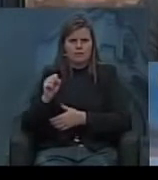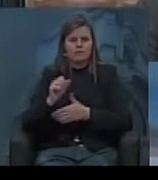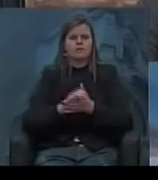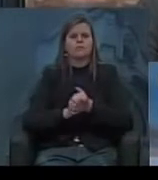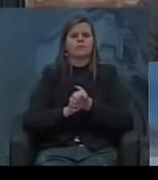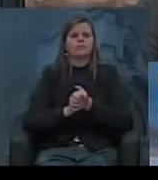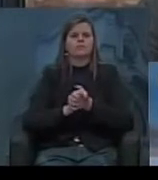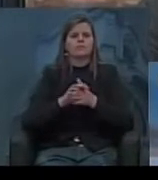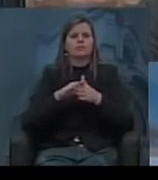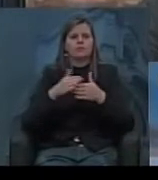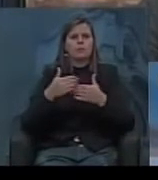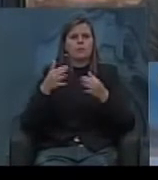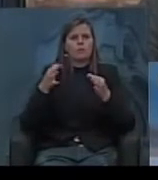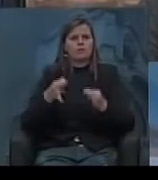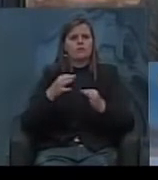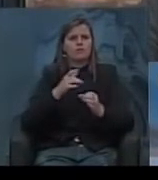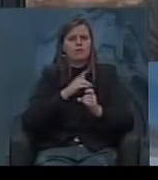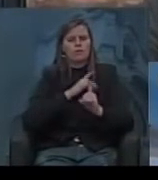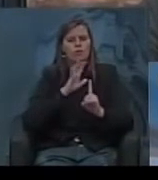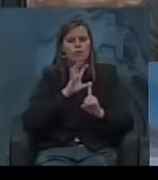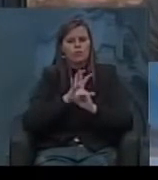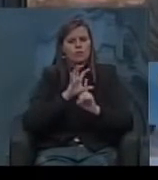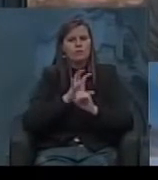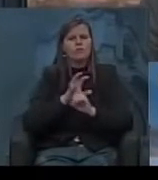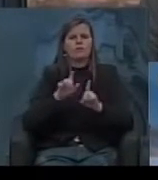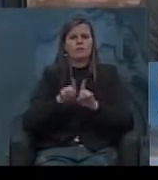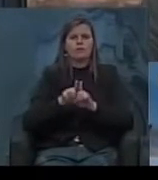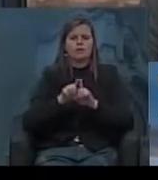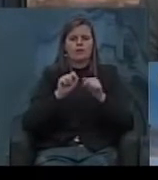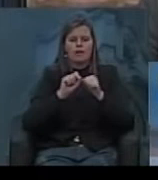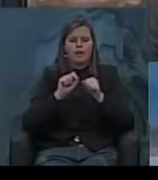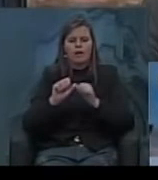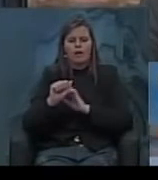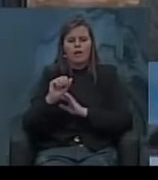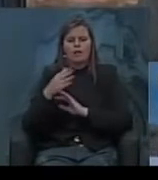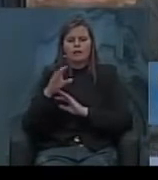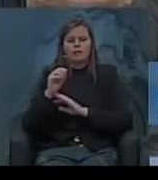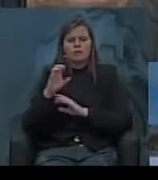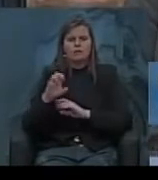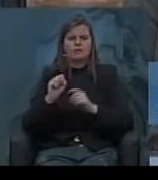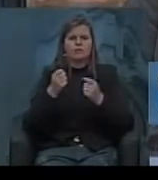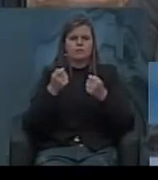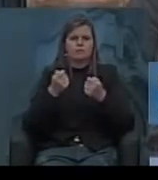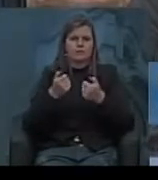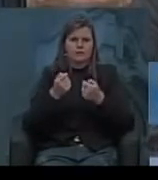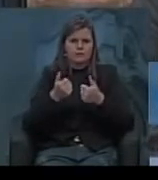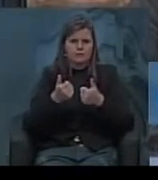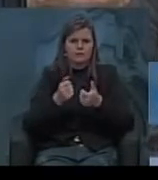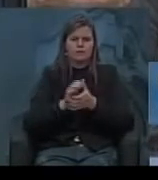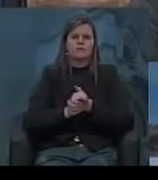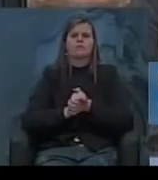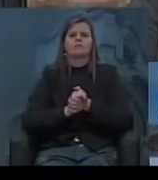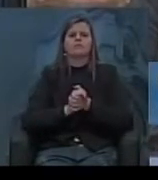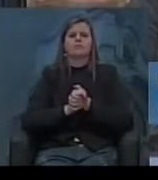com certeza há influência do pensamento de Keynes mas também há ações parecidas com Keynes antes da obra geral dele